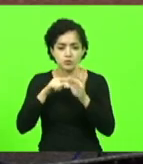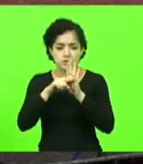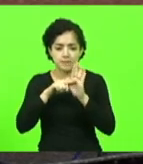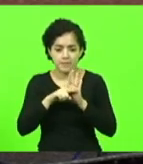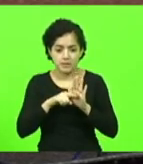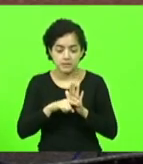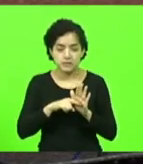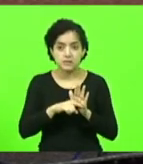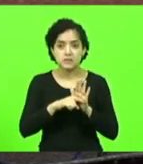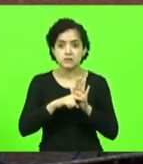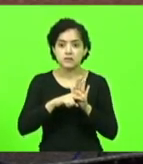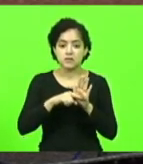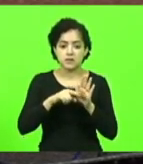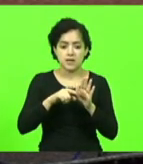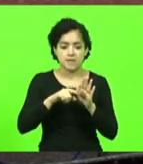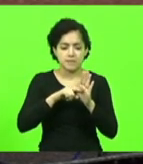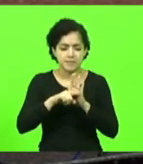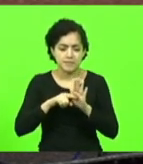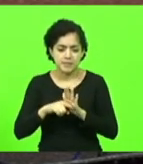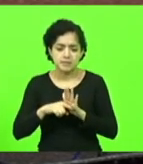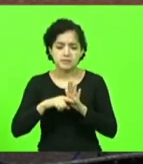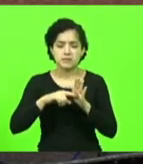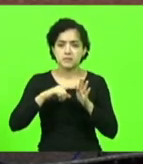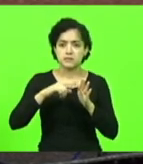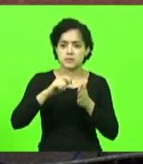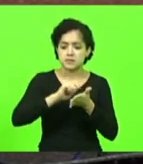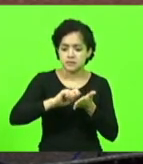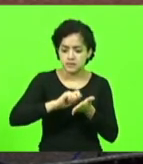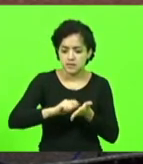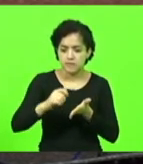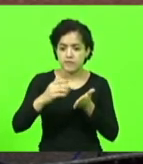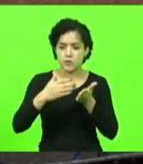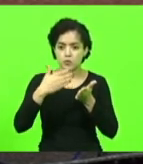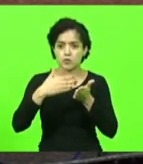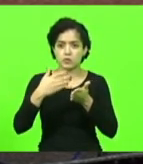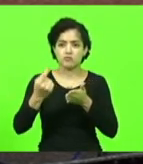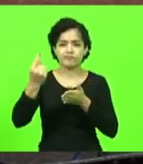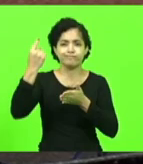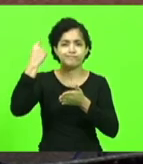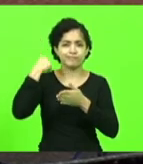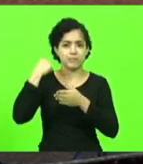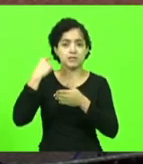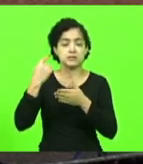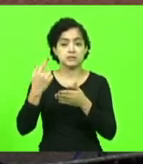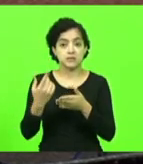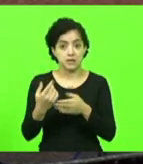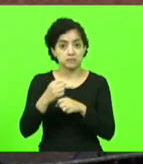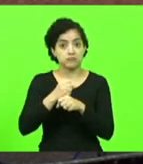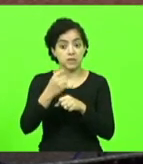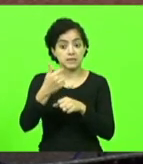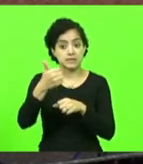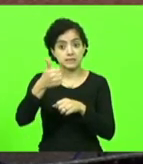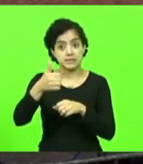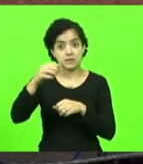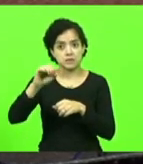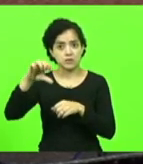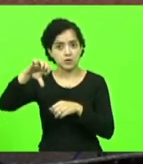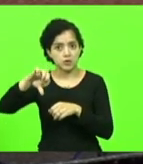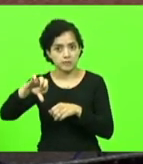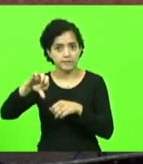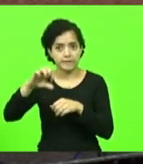escrever um livro de um fato que ocorreu há 109 anos atrás não é tão simples